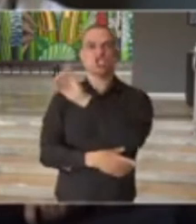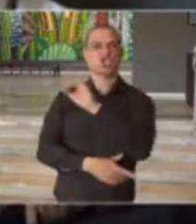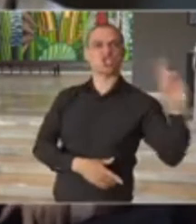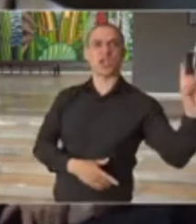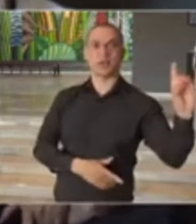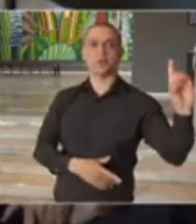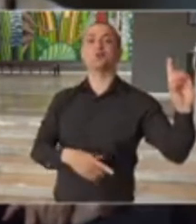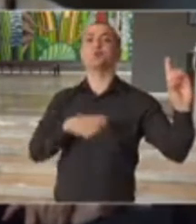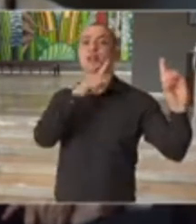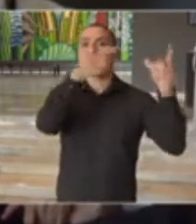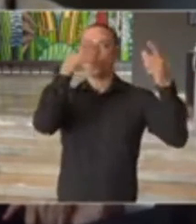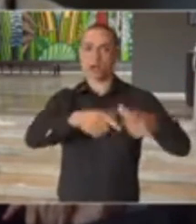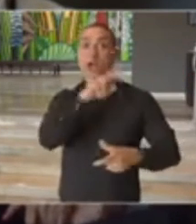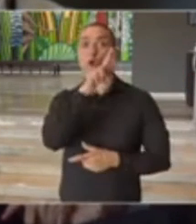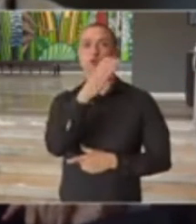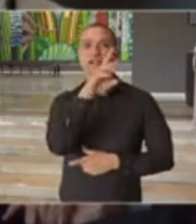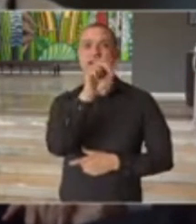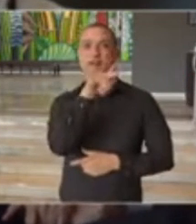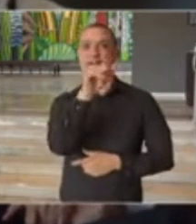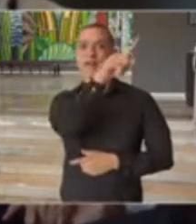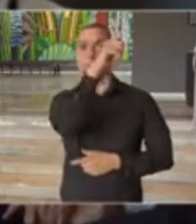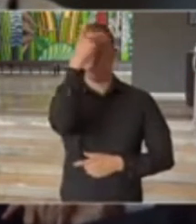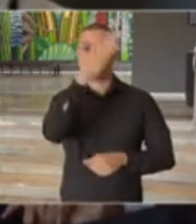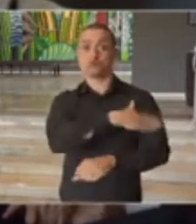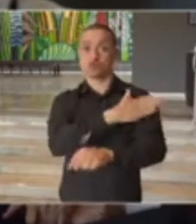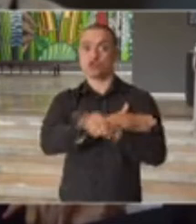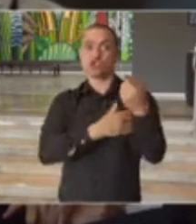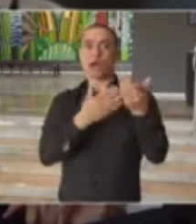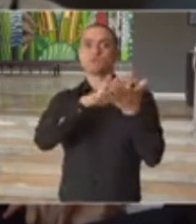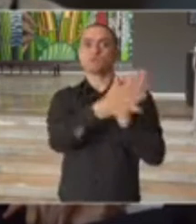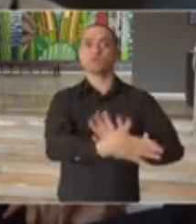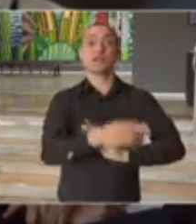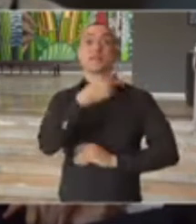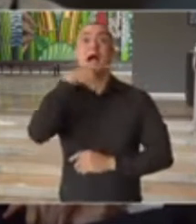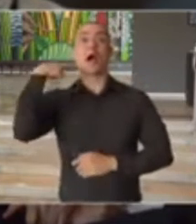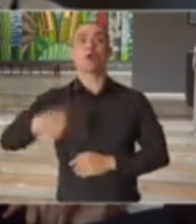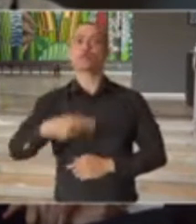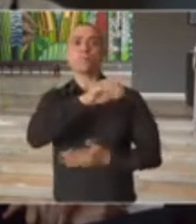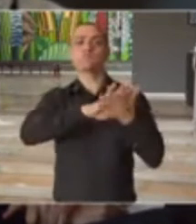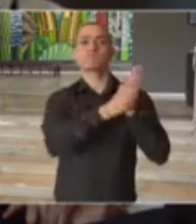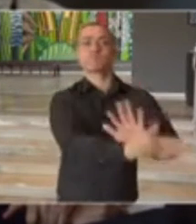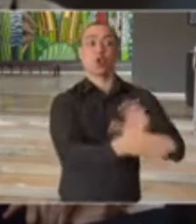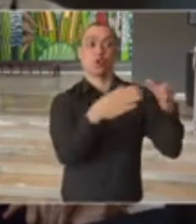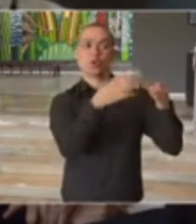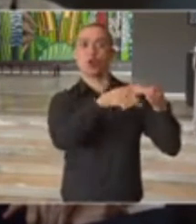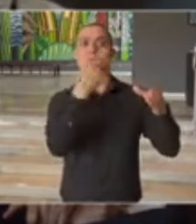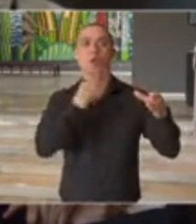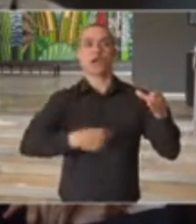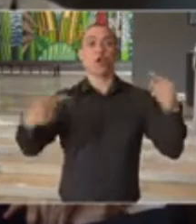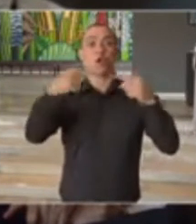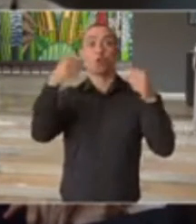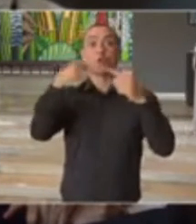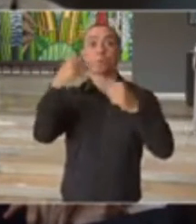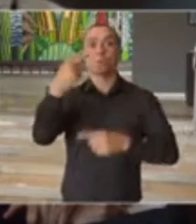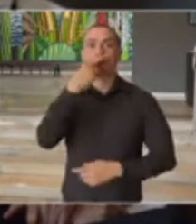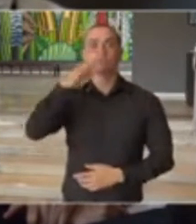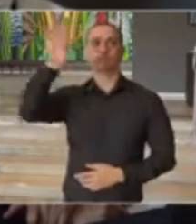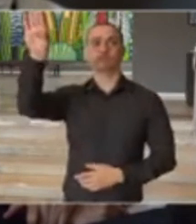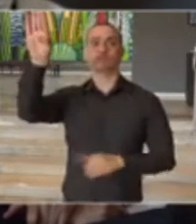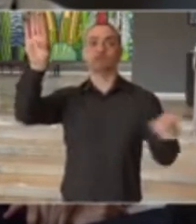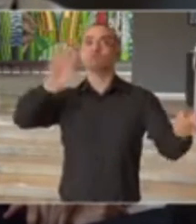organização ucraniana, que, inclusive, foi banida da Rússia por ser considerada neonazista e até mesmo